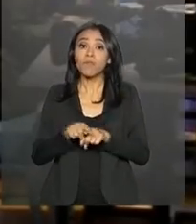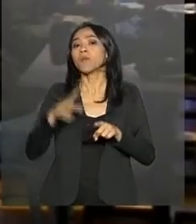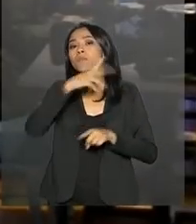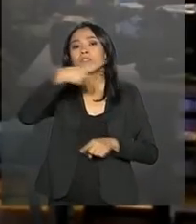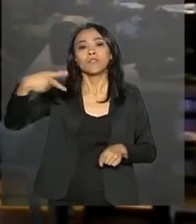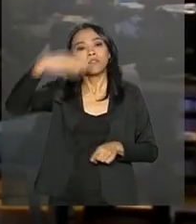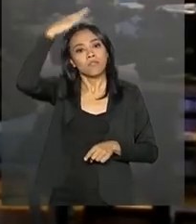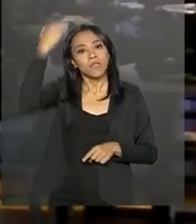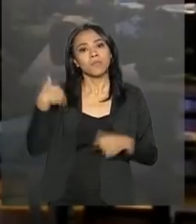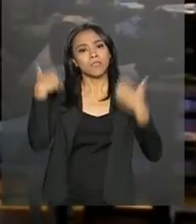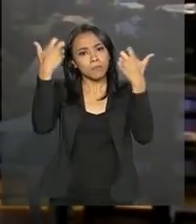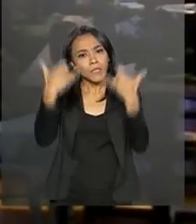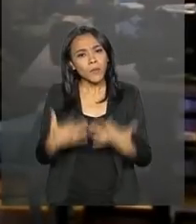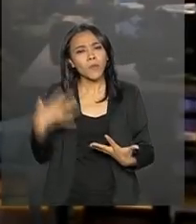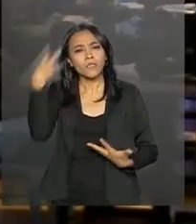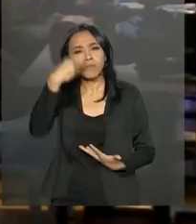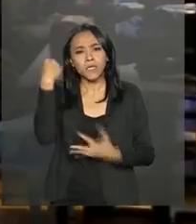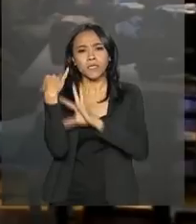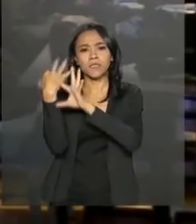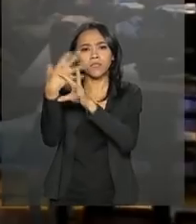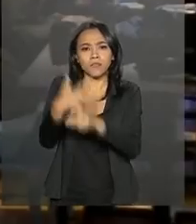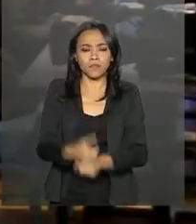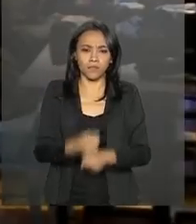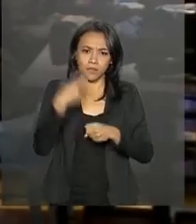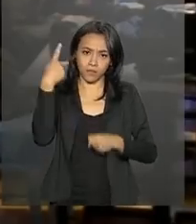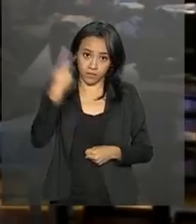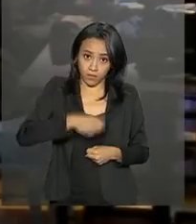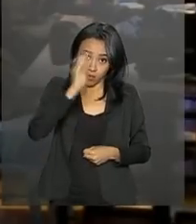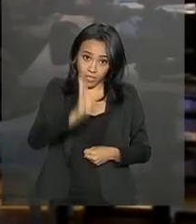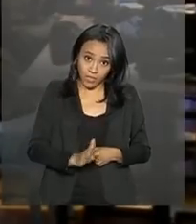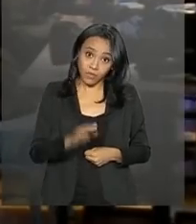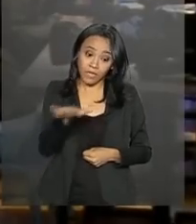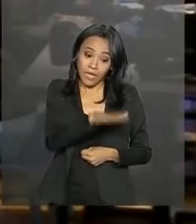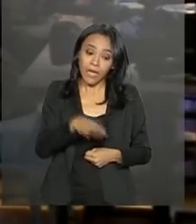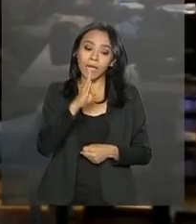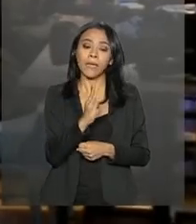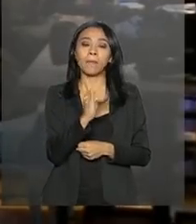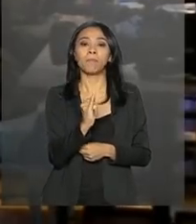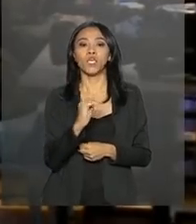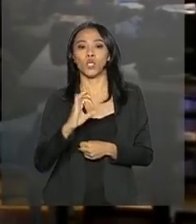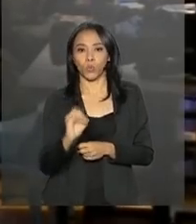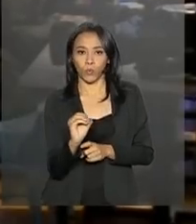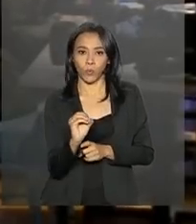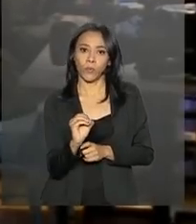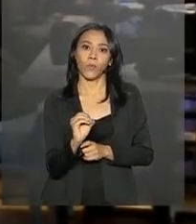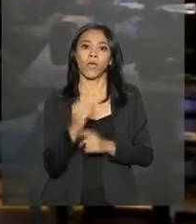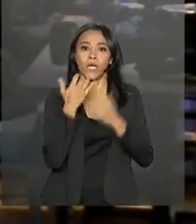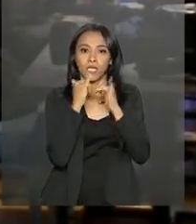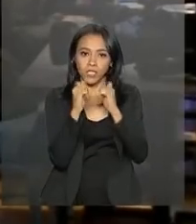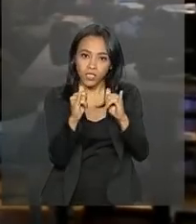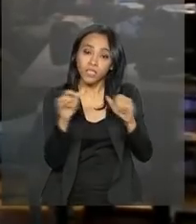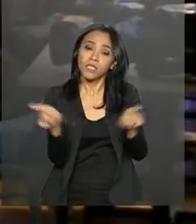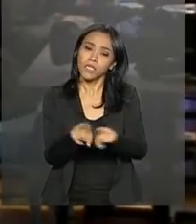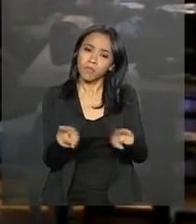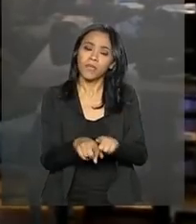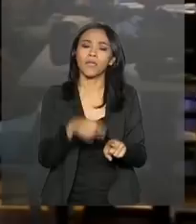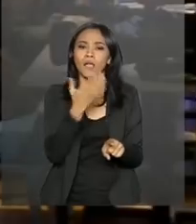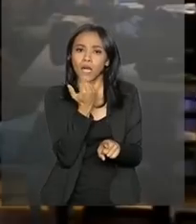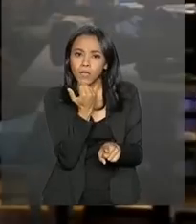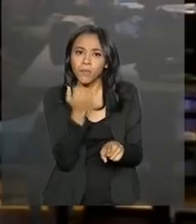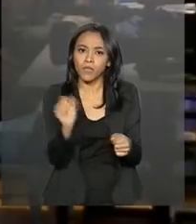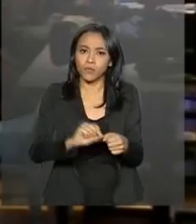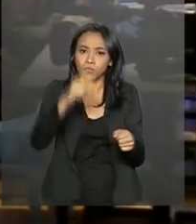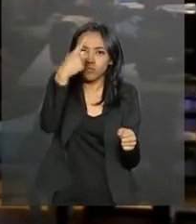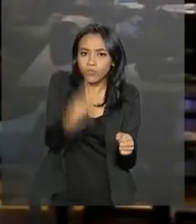-sucedida experiência do Brasil no setor de bioenergia e a capacidade brasileira de produzir alimentos de modo sustentável,